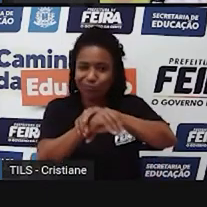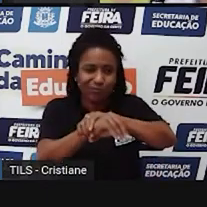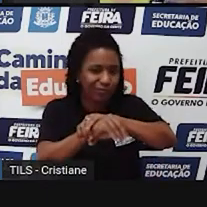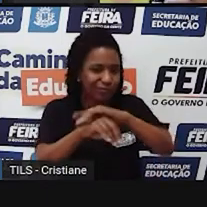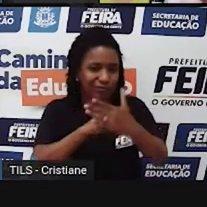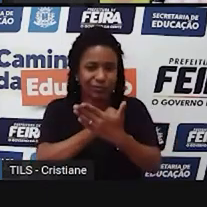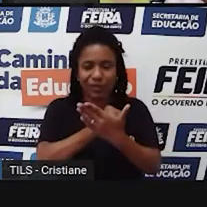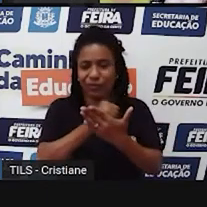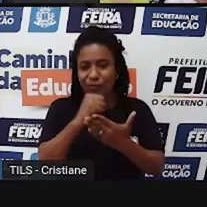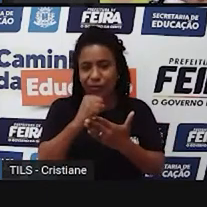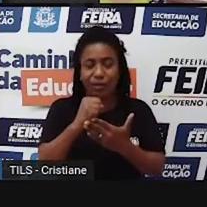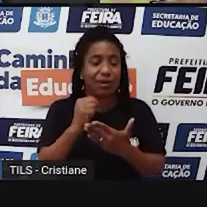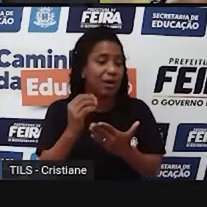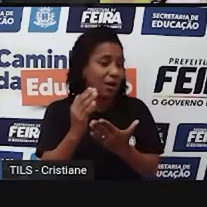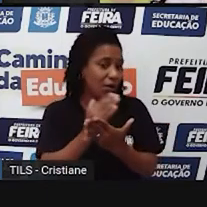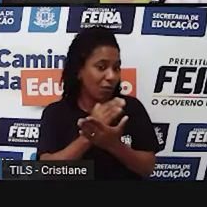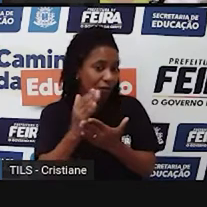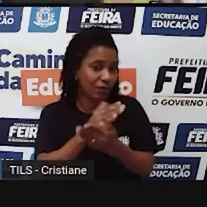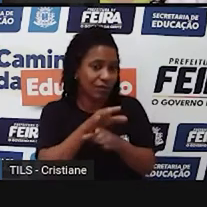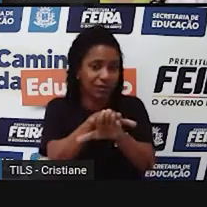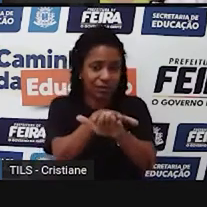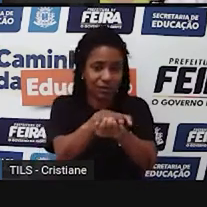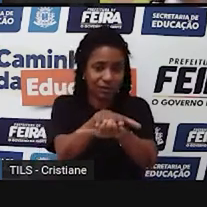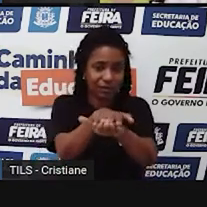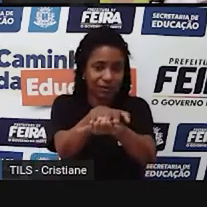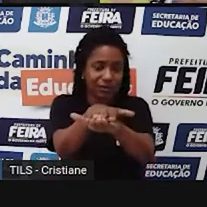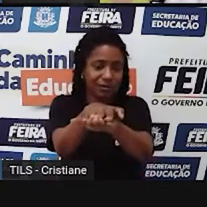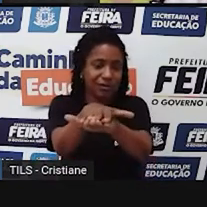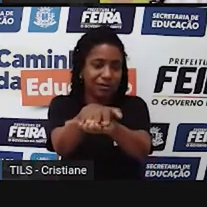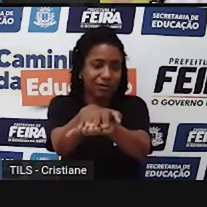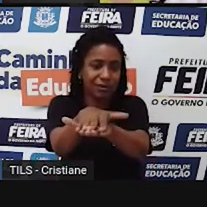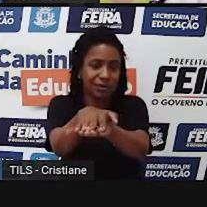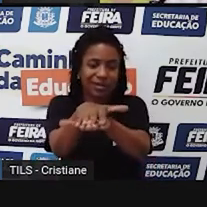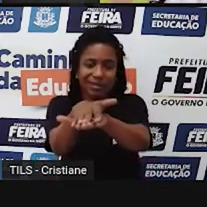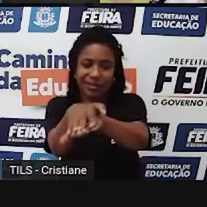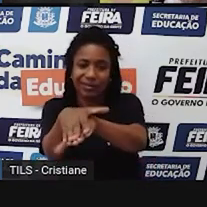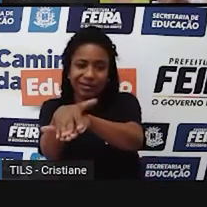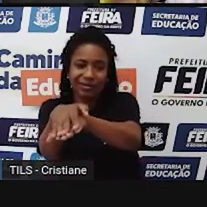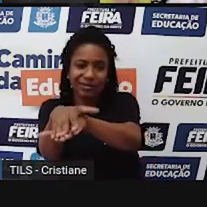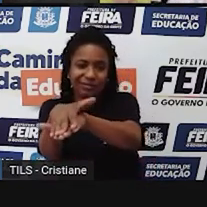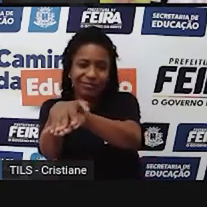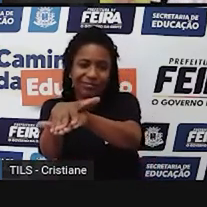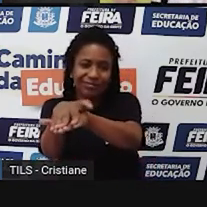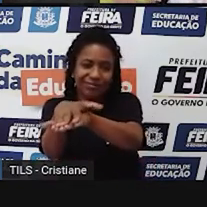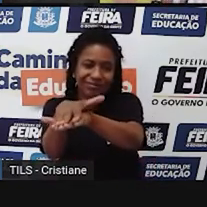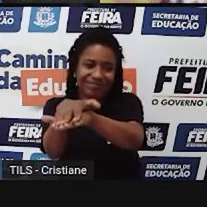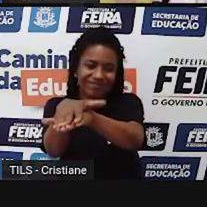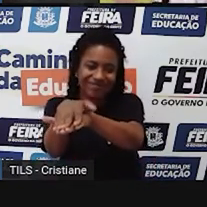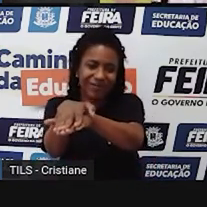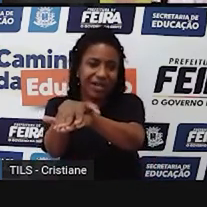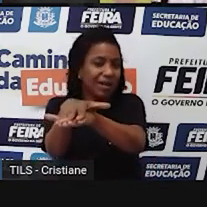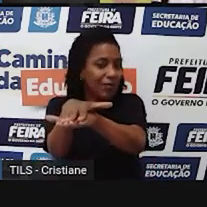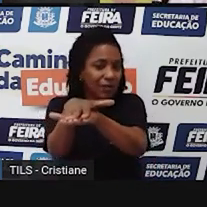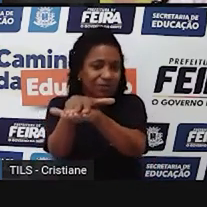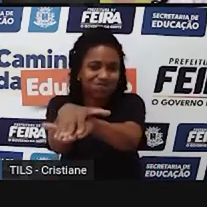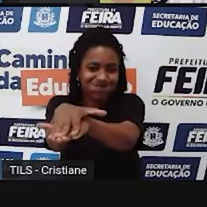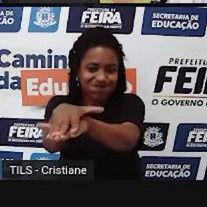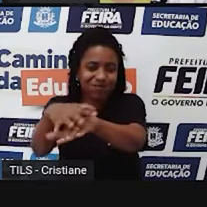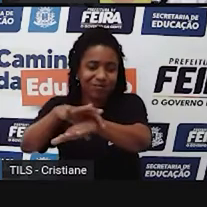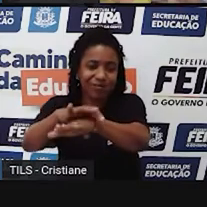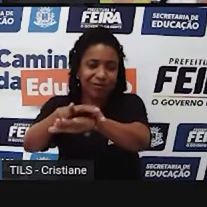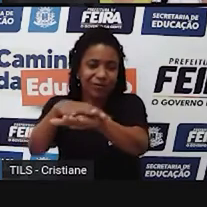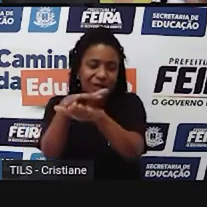Algumas tartarugas, elas entram, né? Em alguns círculos desse, elas ao longo do tempo vai crescendo e tem atrofiamento, né? Do seu próprio